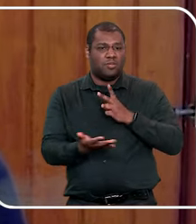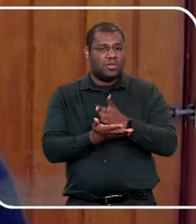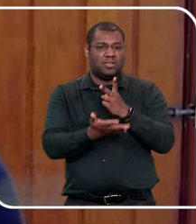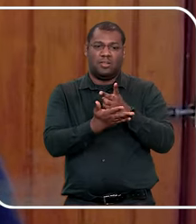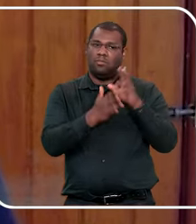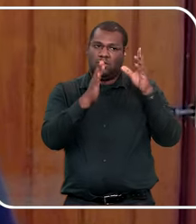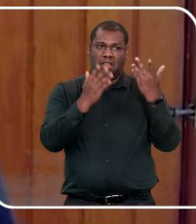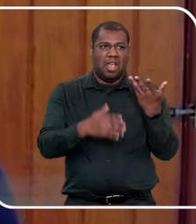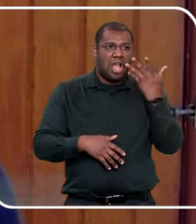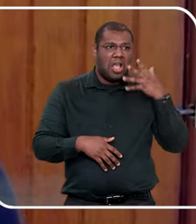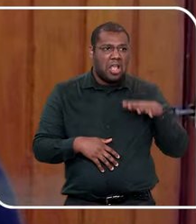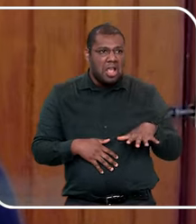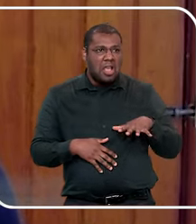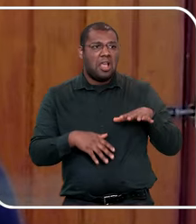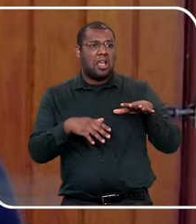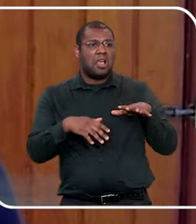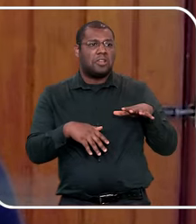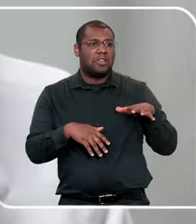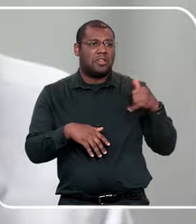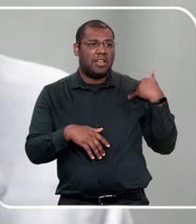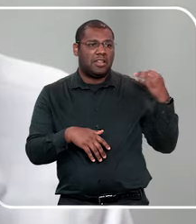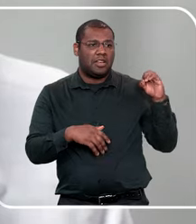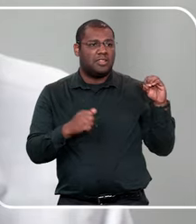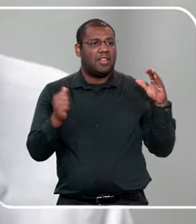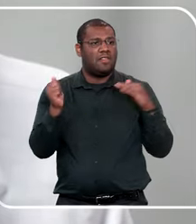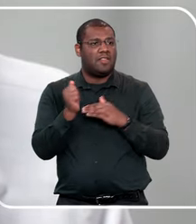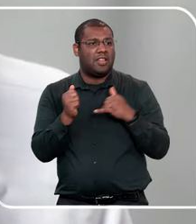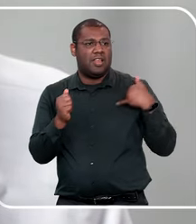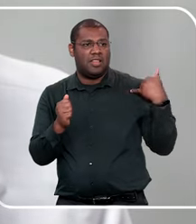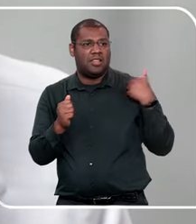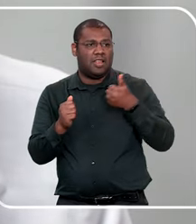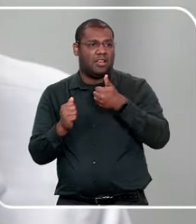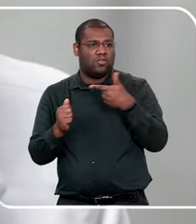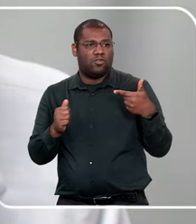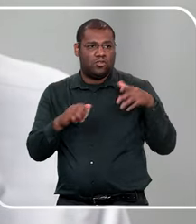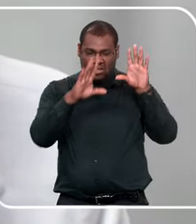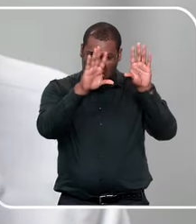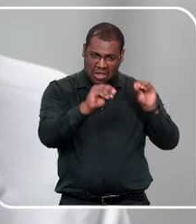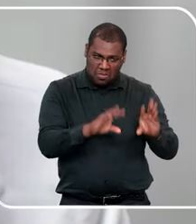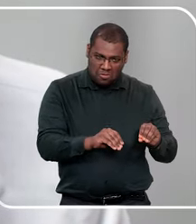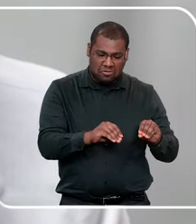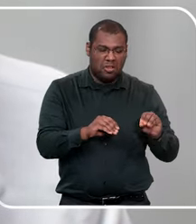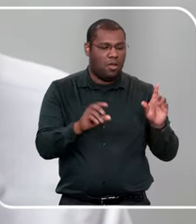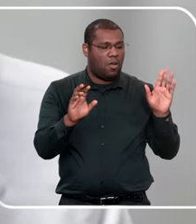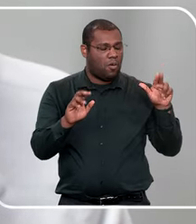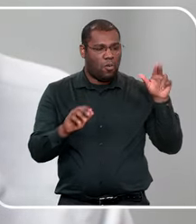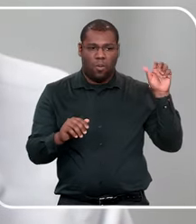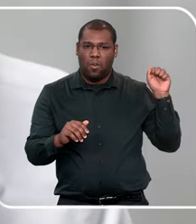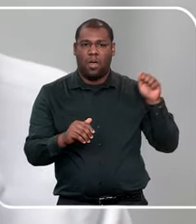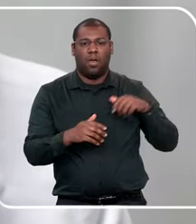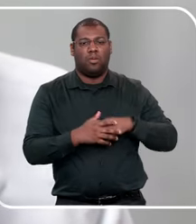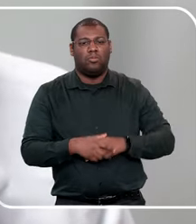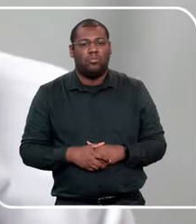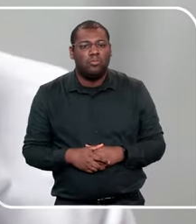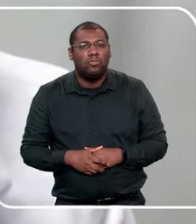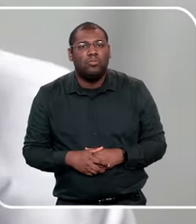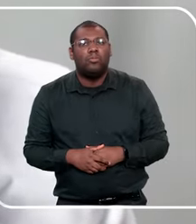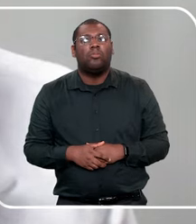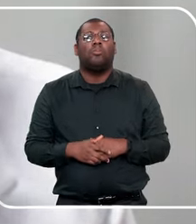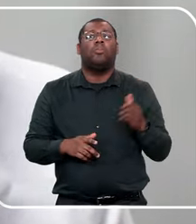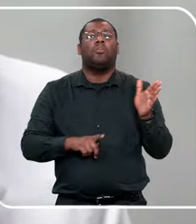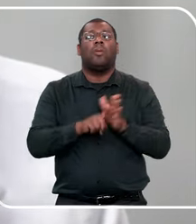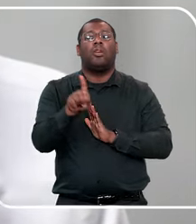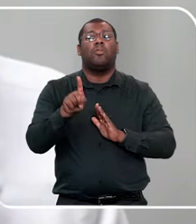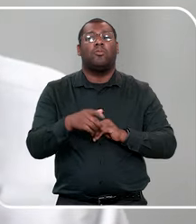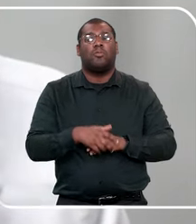tá? é isso. E aí, também falando um pouco sobre essa diferença, tem uma pergunta aqui sobre a diferença entre